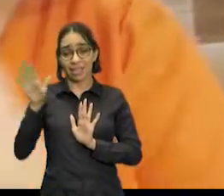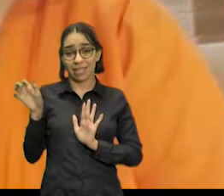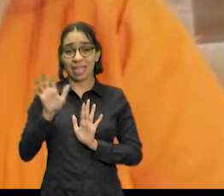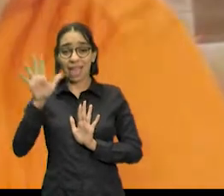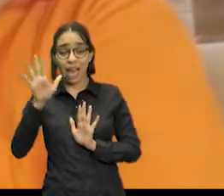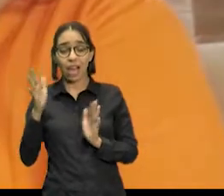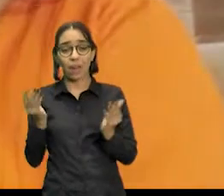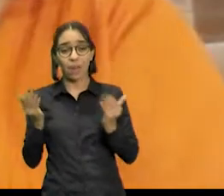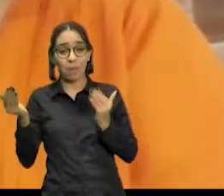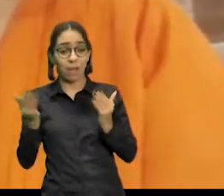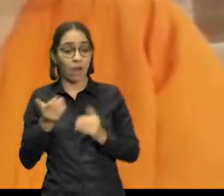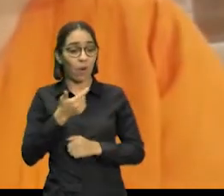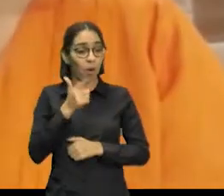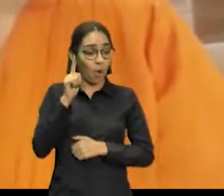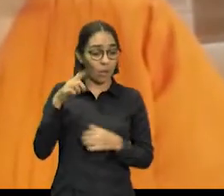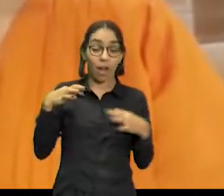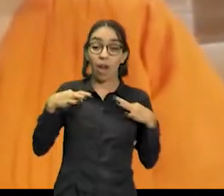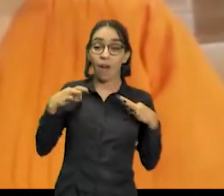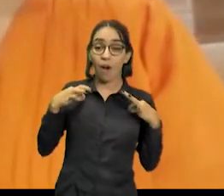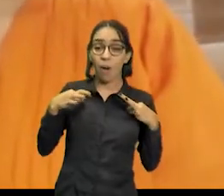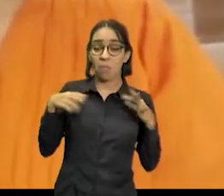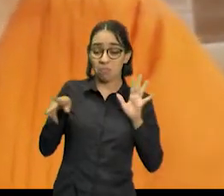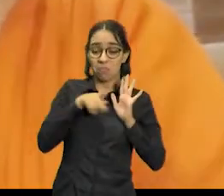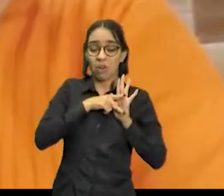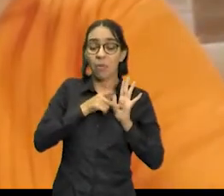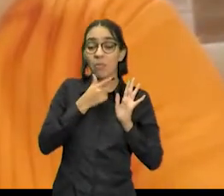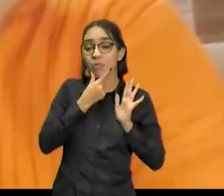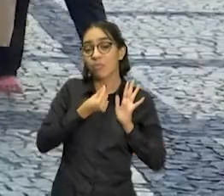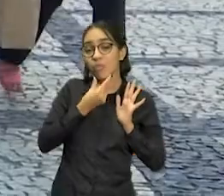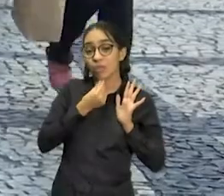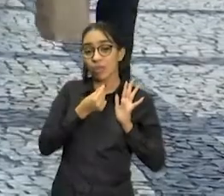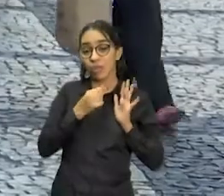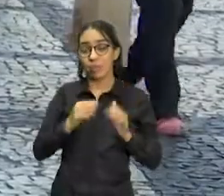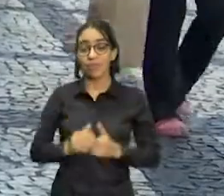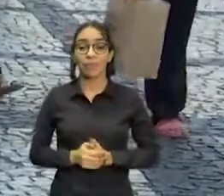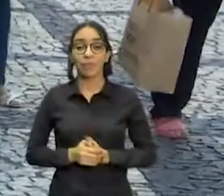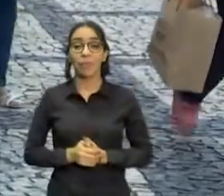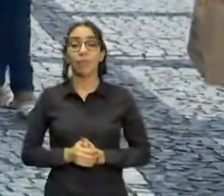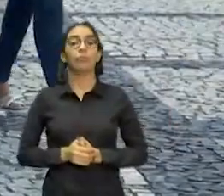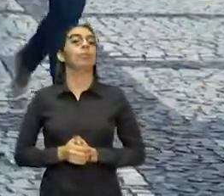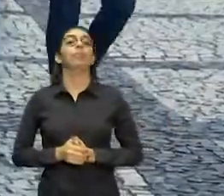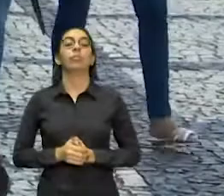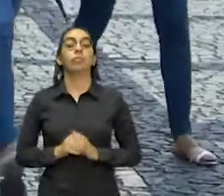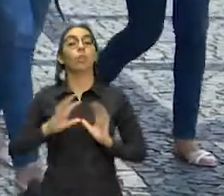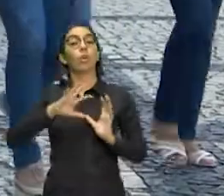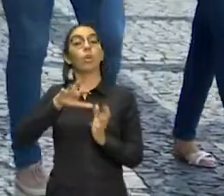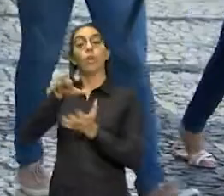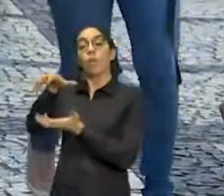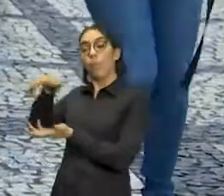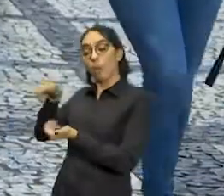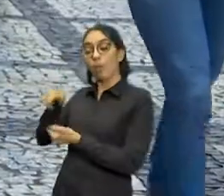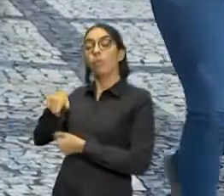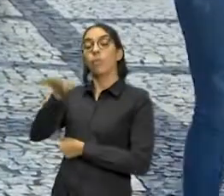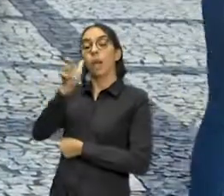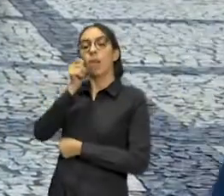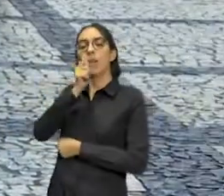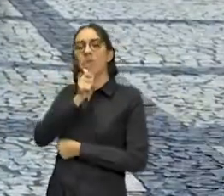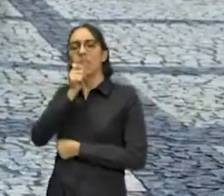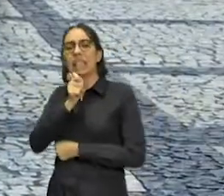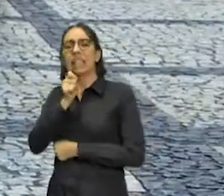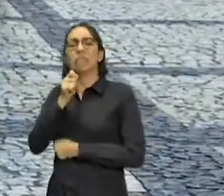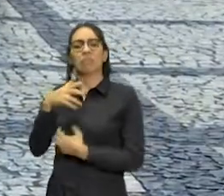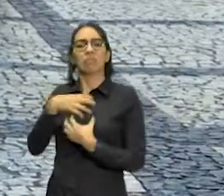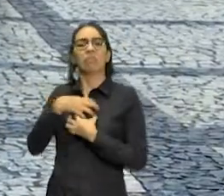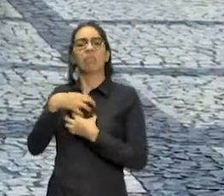compara a essa mesma blusa voltada ao público masculino. Em todo o mundo, mulheres têm menos oportunidades e direitos